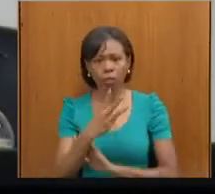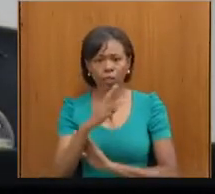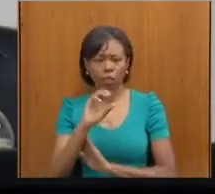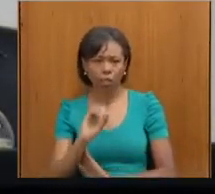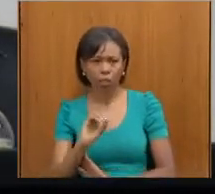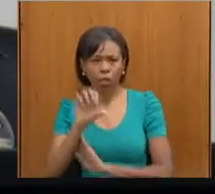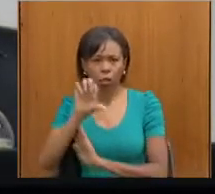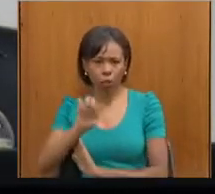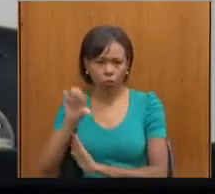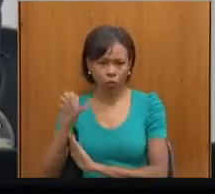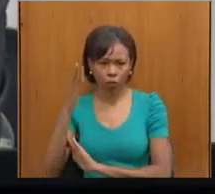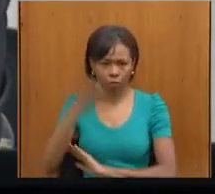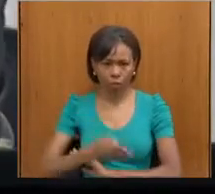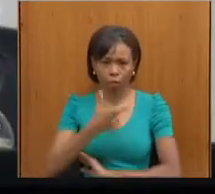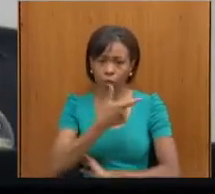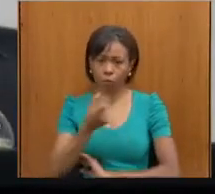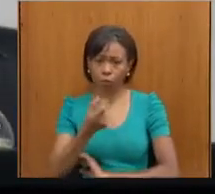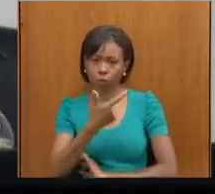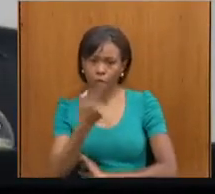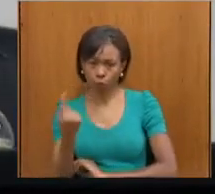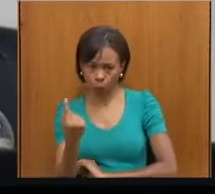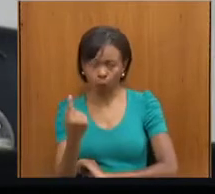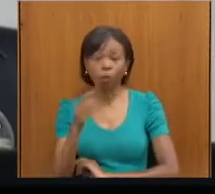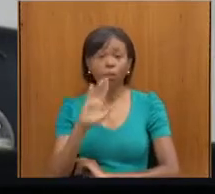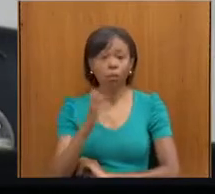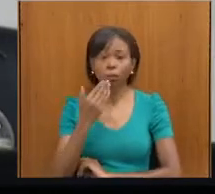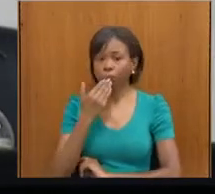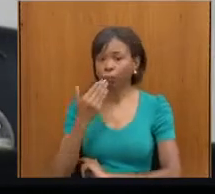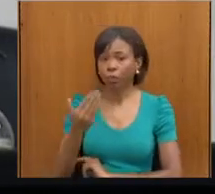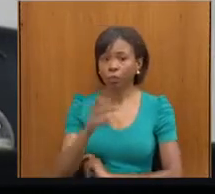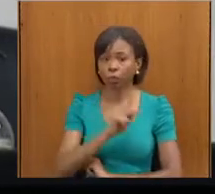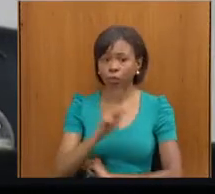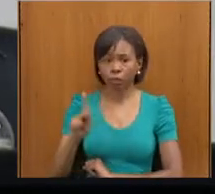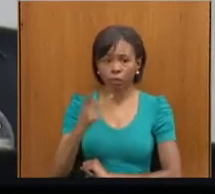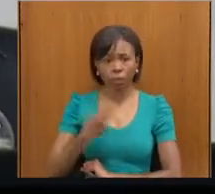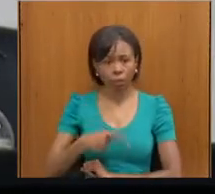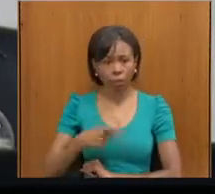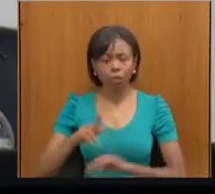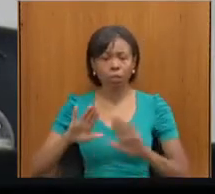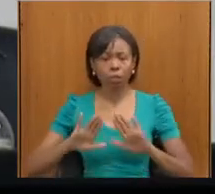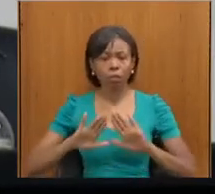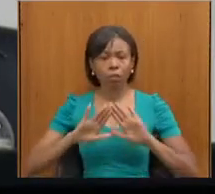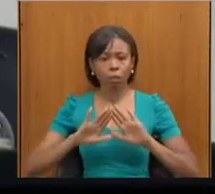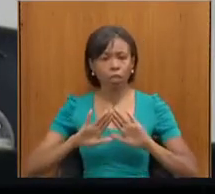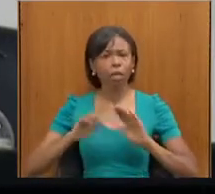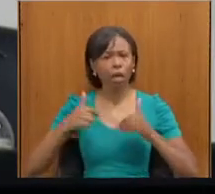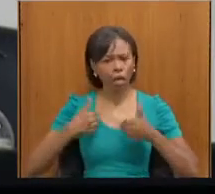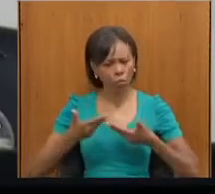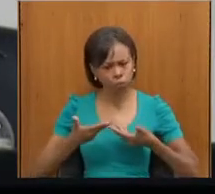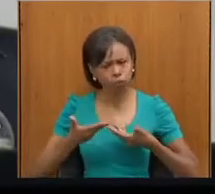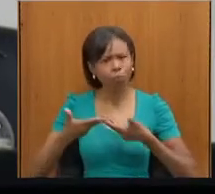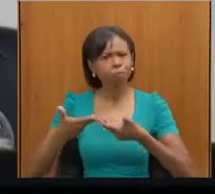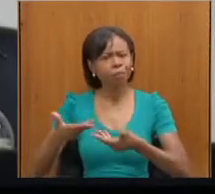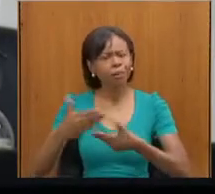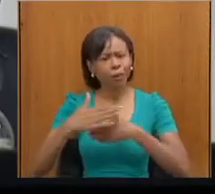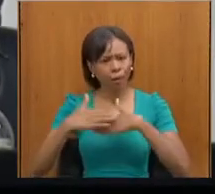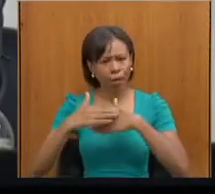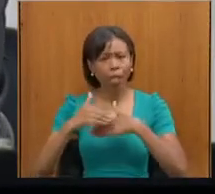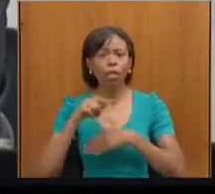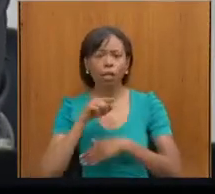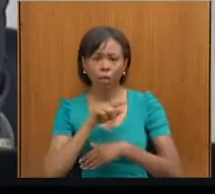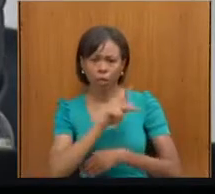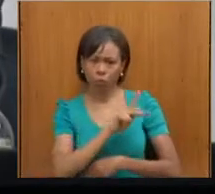-2021, já solicitei ao presidente dessa casa, que nos recebeu com todo o carinho e vai dar